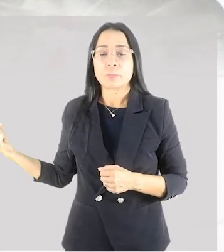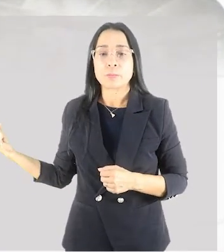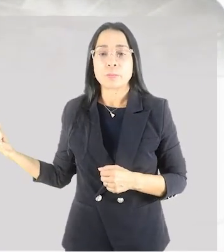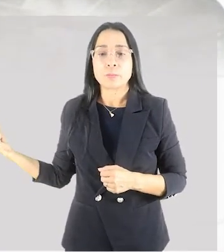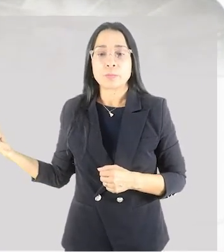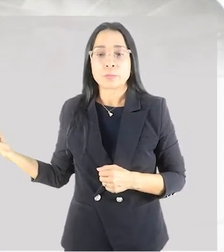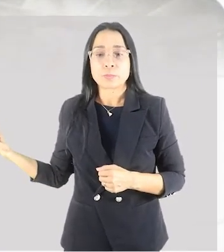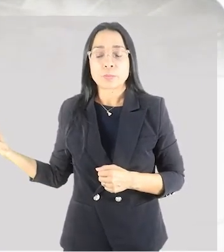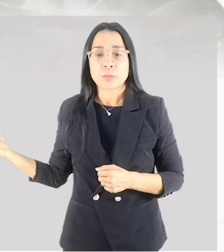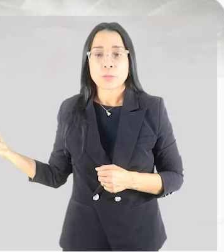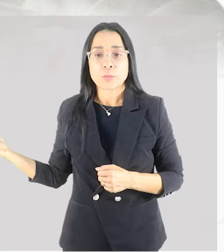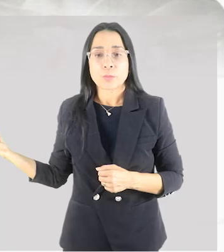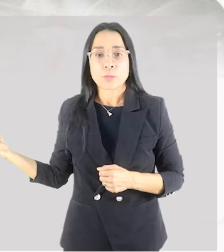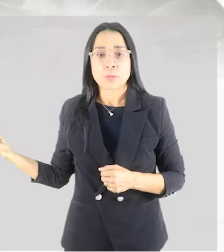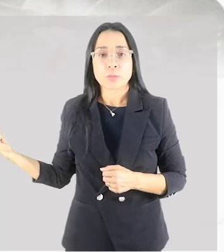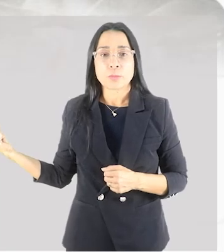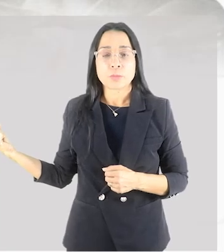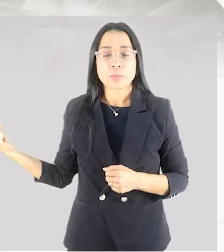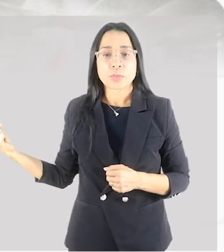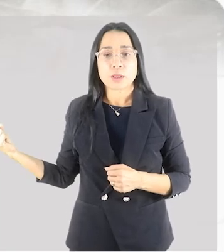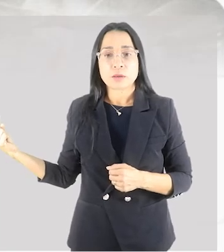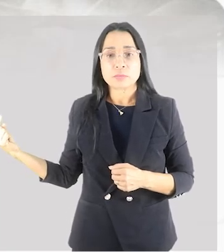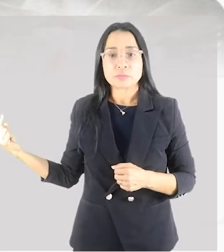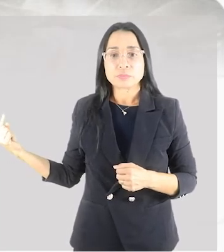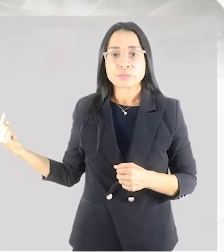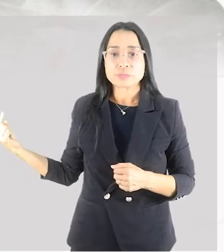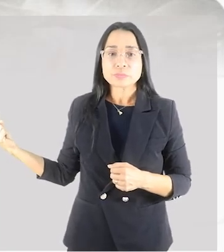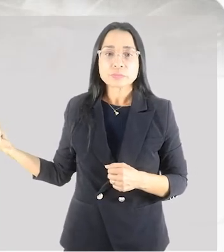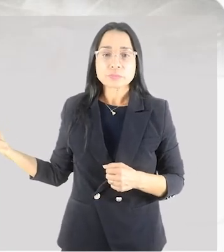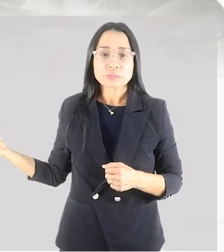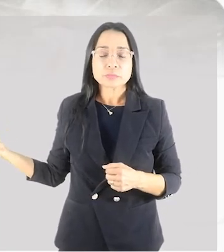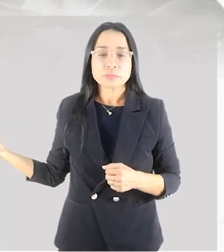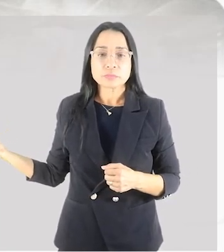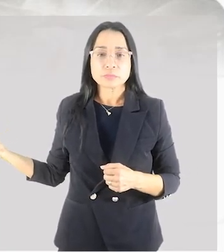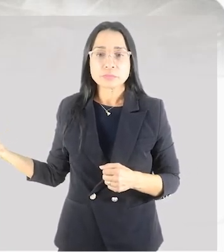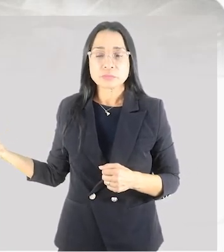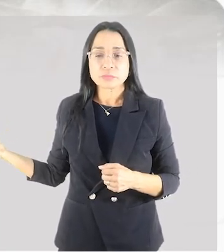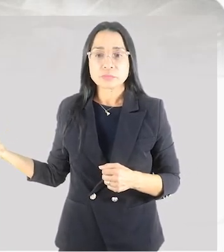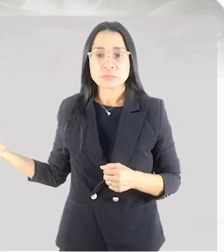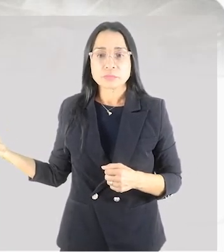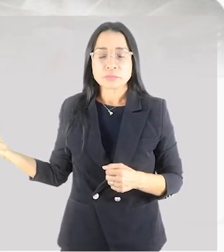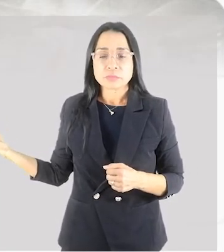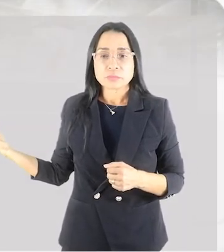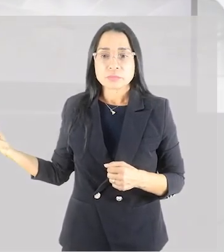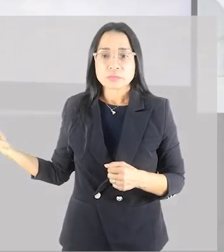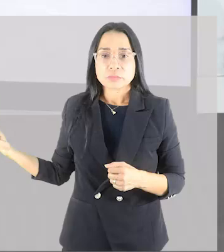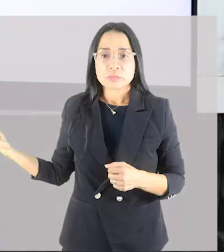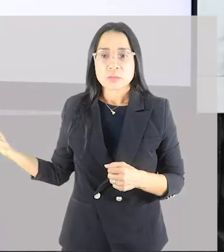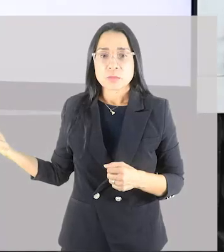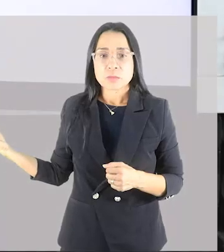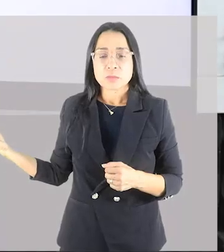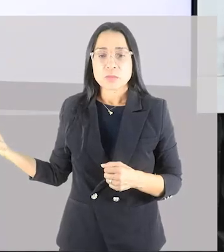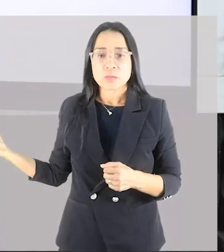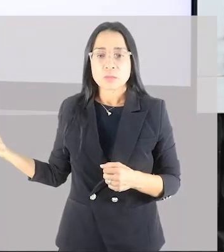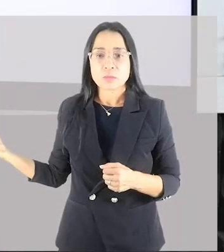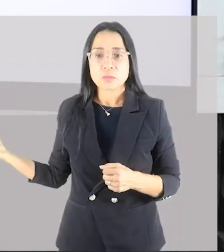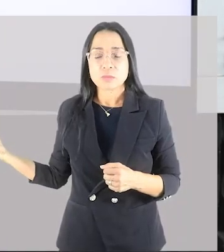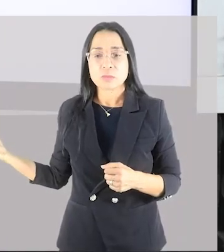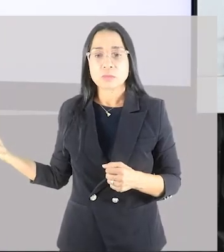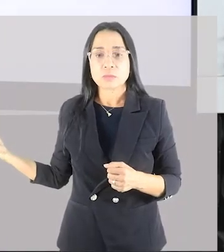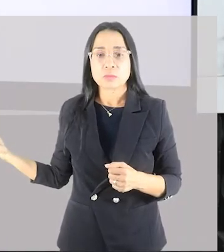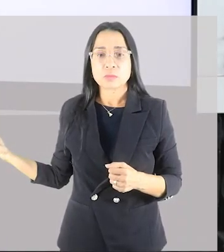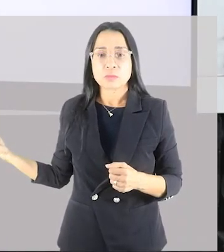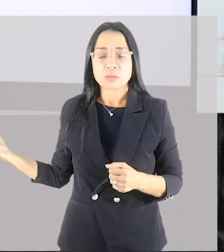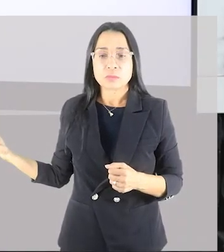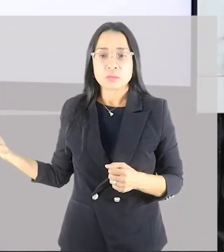adaptação. Então, sobre adaptações biológicas no esporte, entende-se as alterações dos órgãos